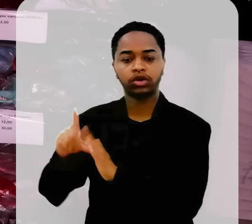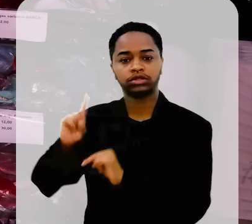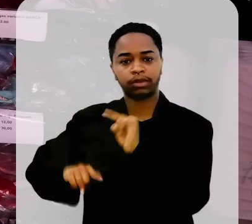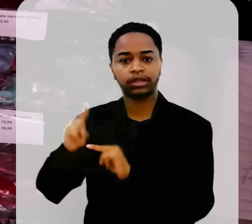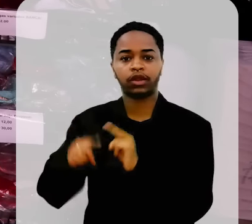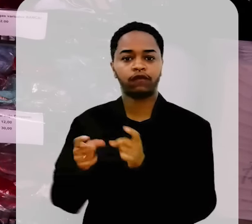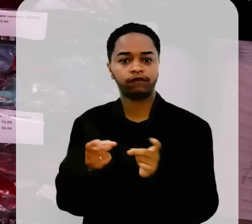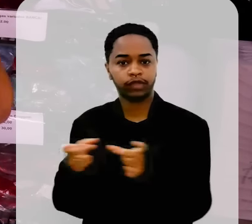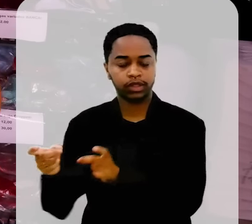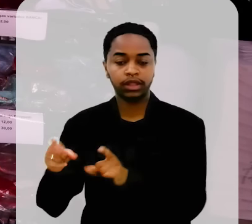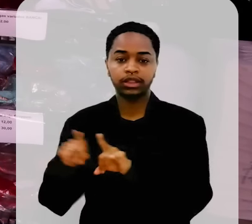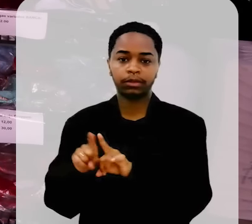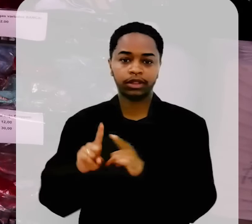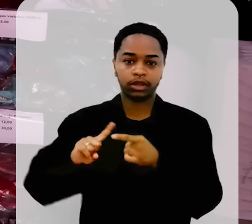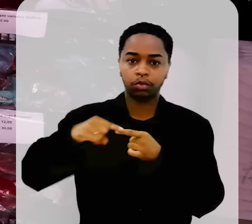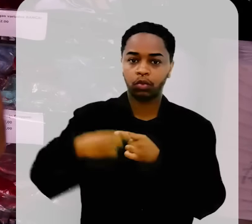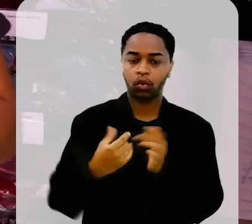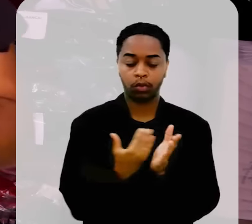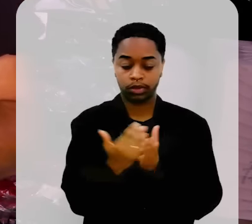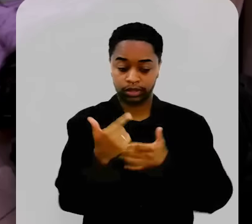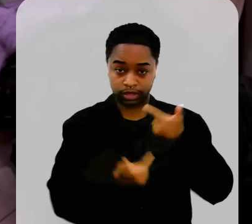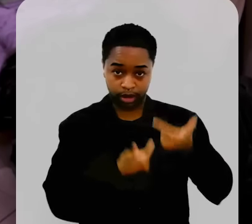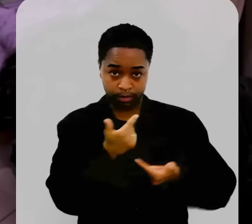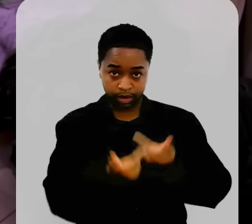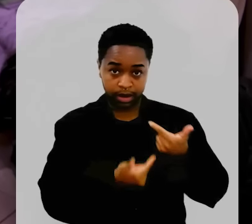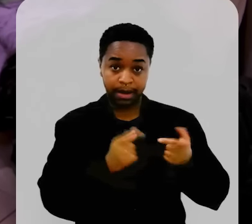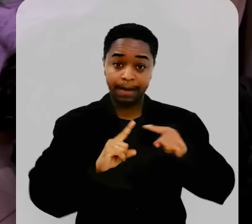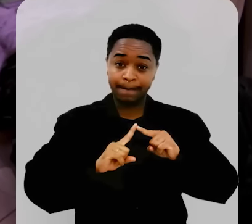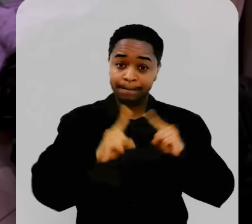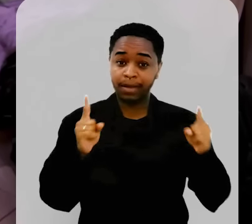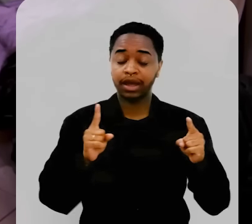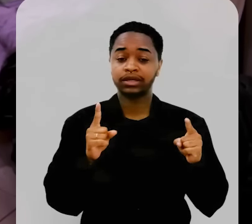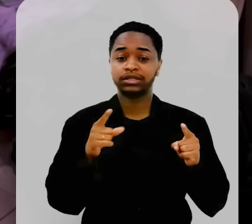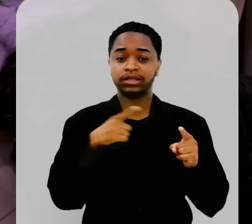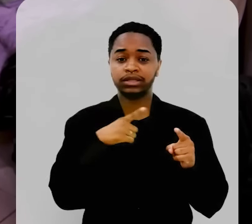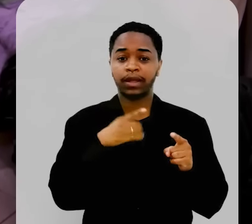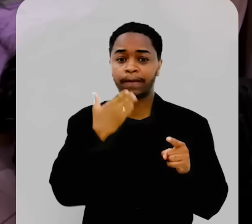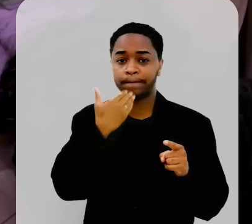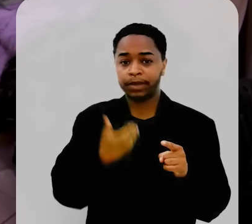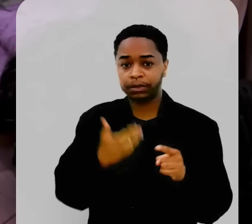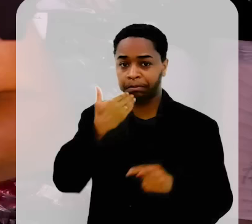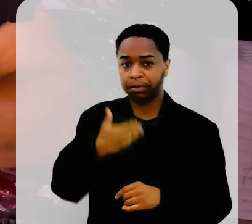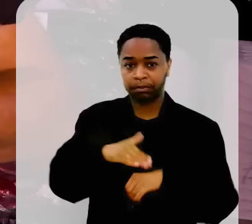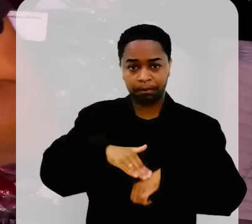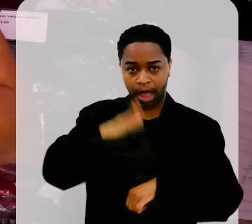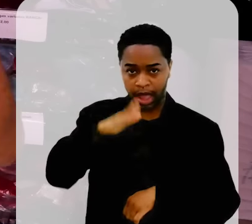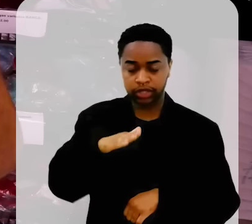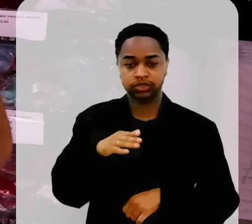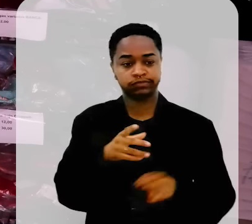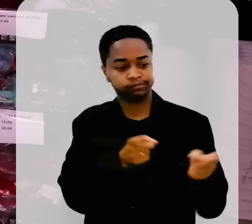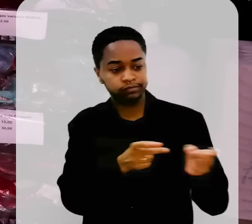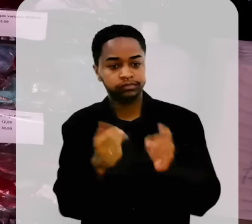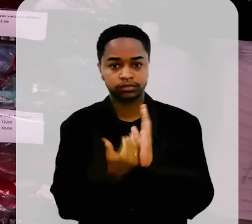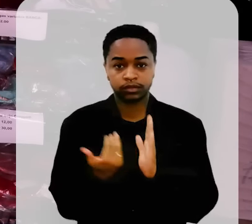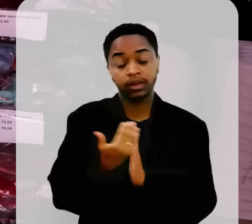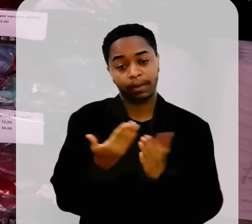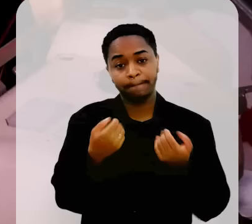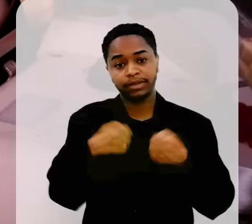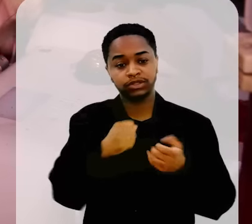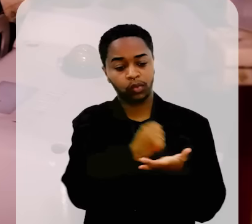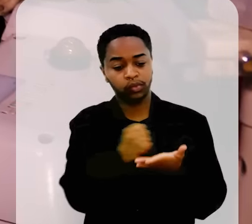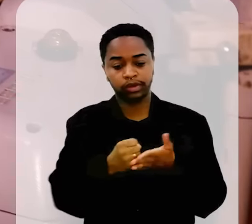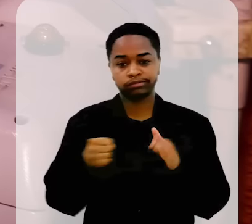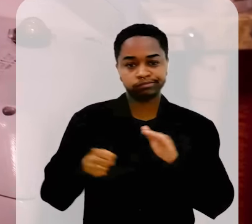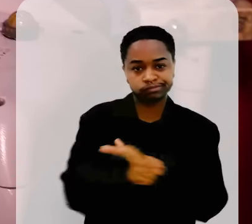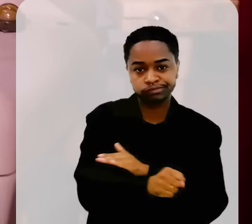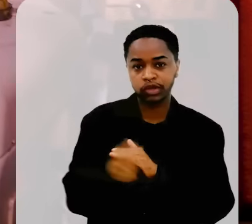e cortava e começou a trabalhar. Mas como foi entrando mais pedidos, ela necessitou de colocar mais alguém.